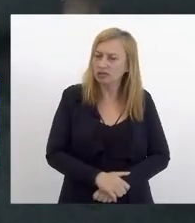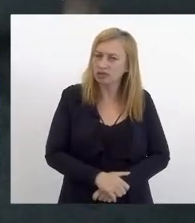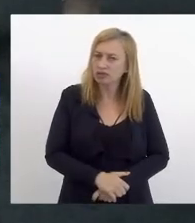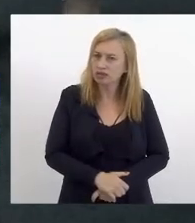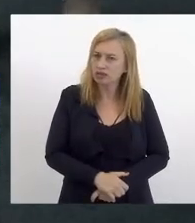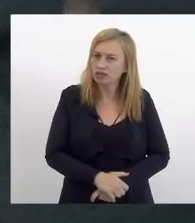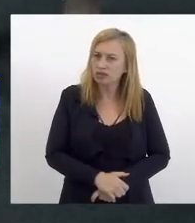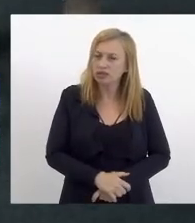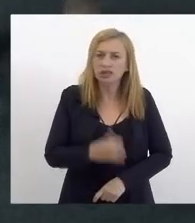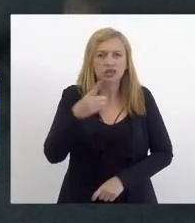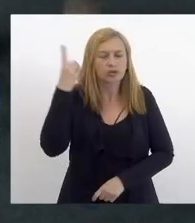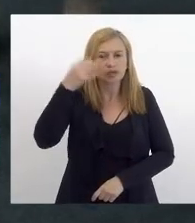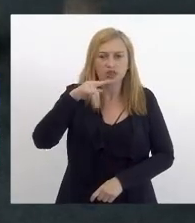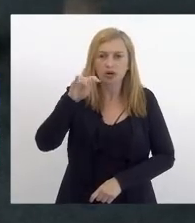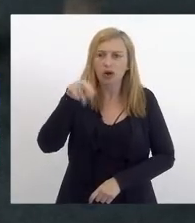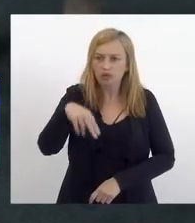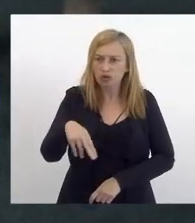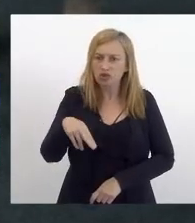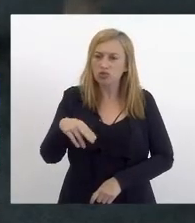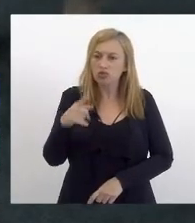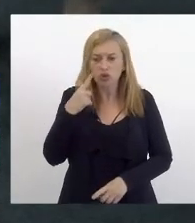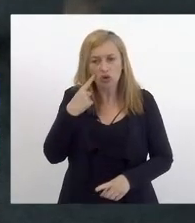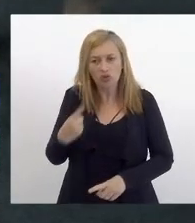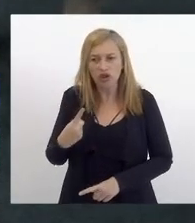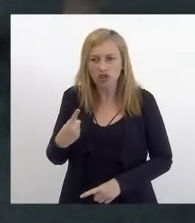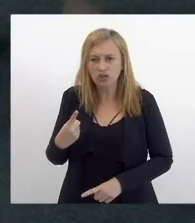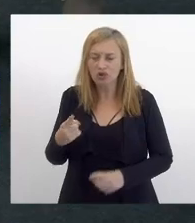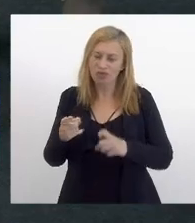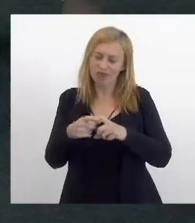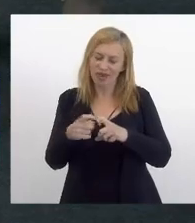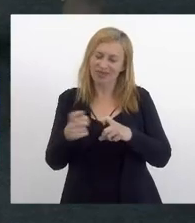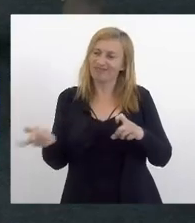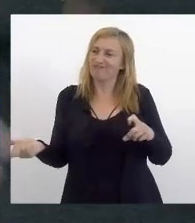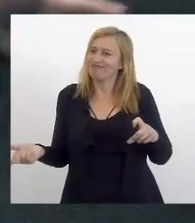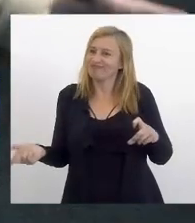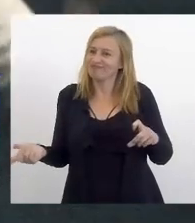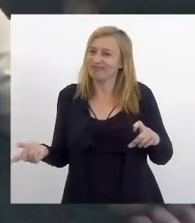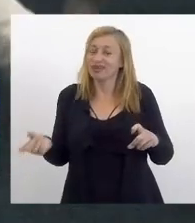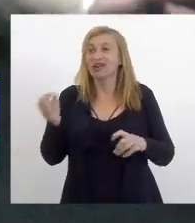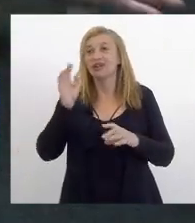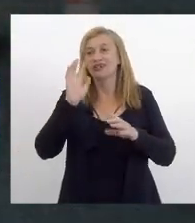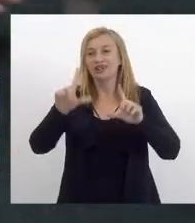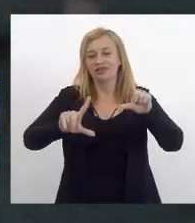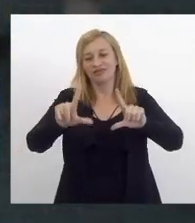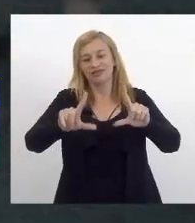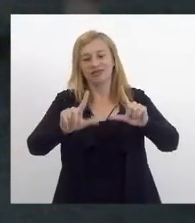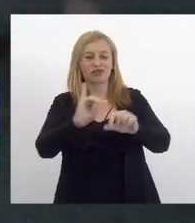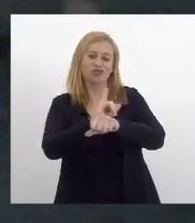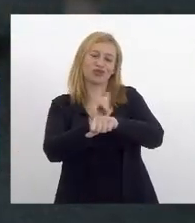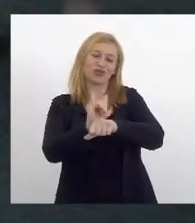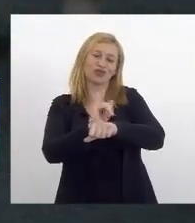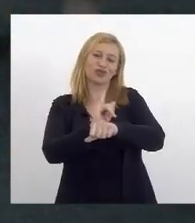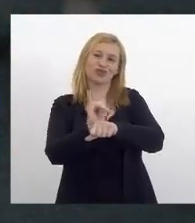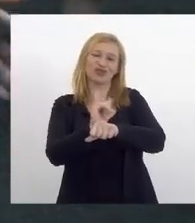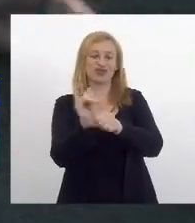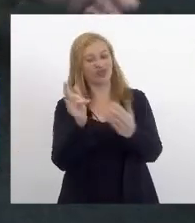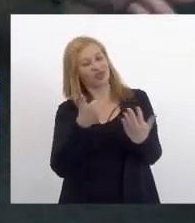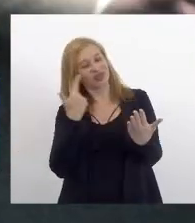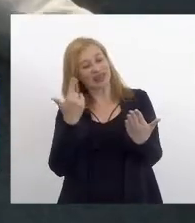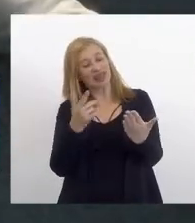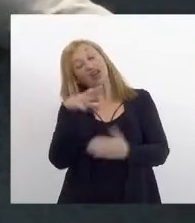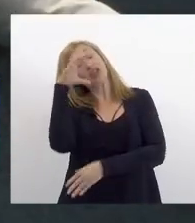Moraes e quando eu encontro o médico assistindo um videozinho de youtube no estar médico